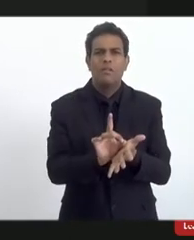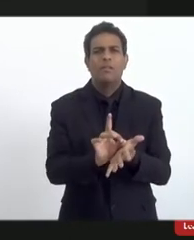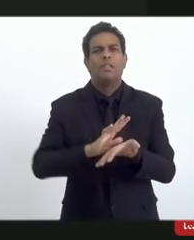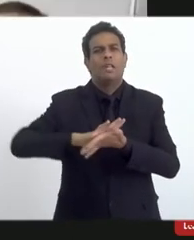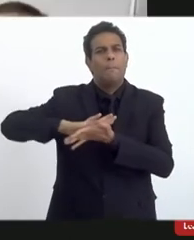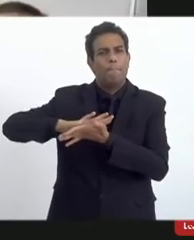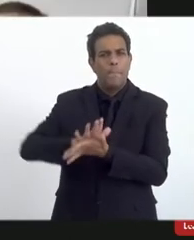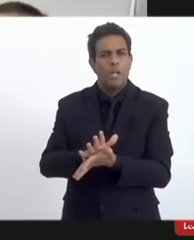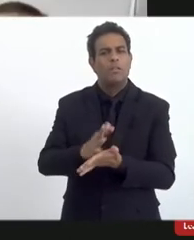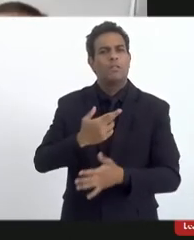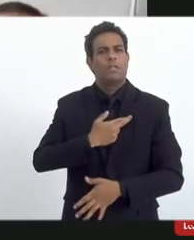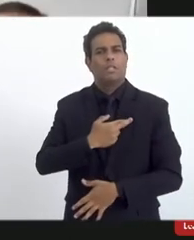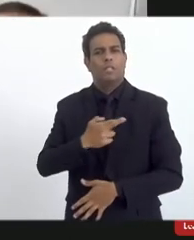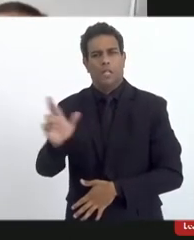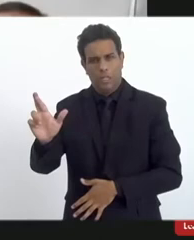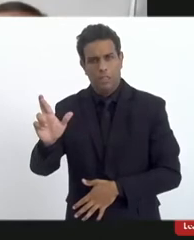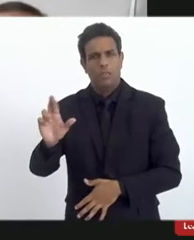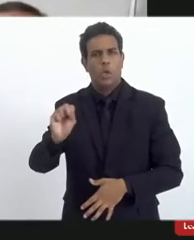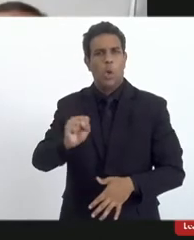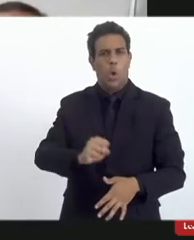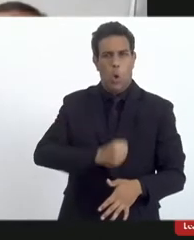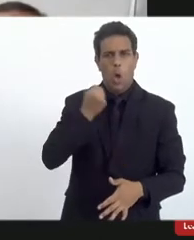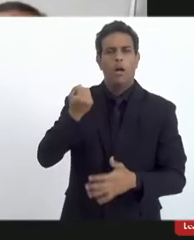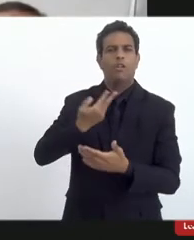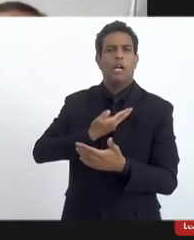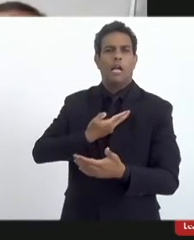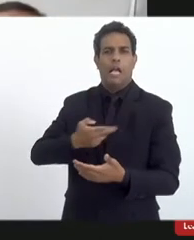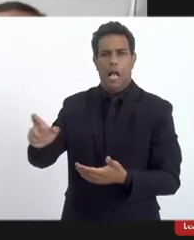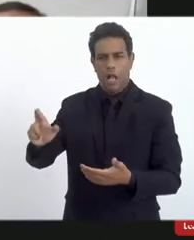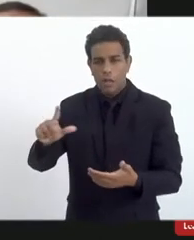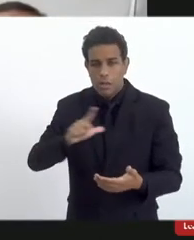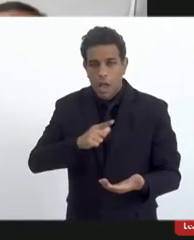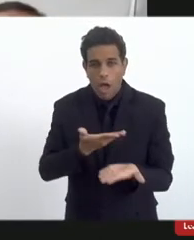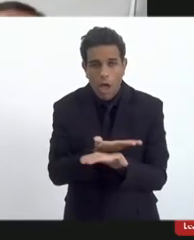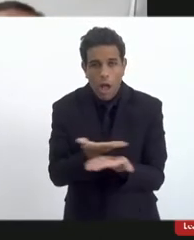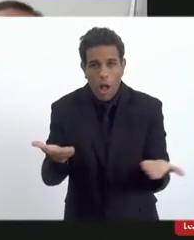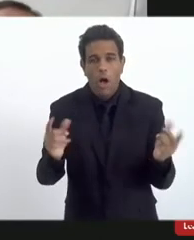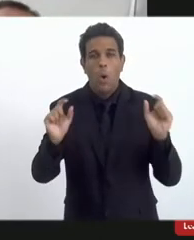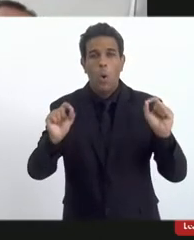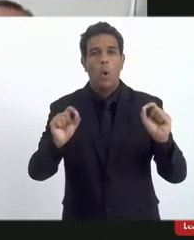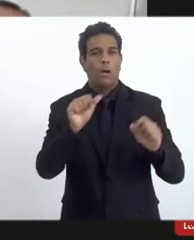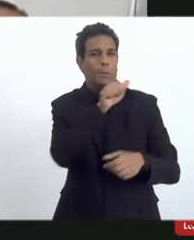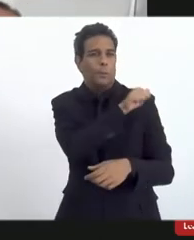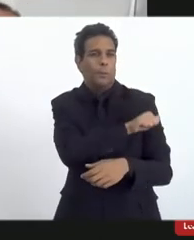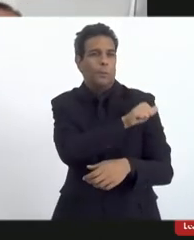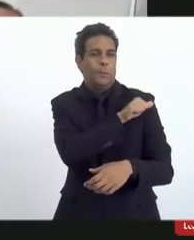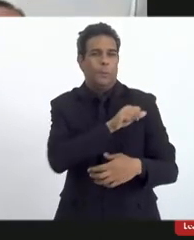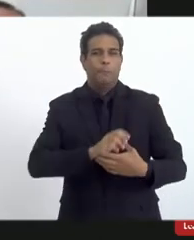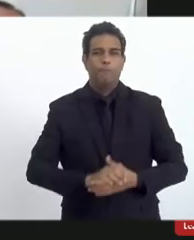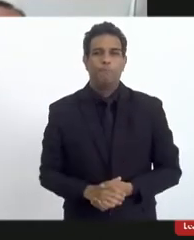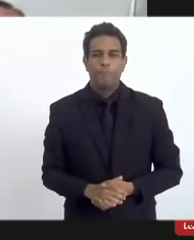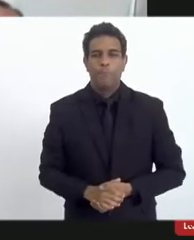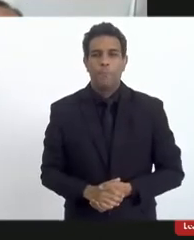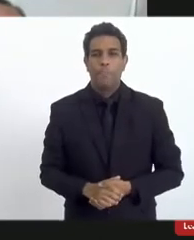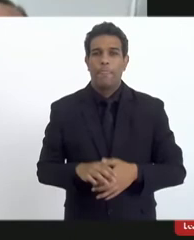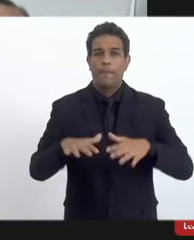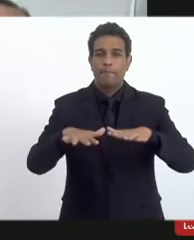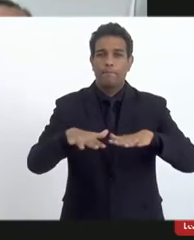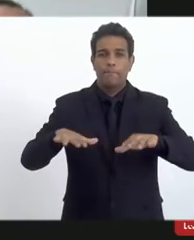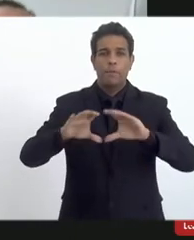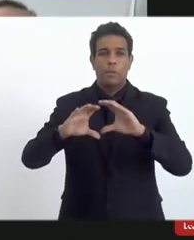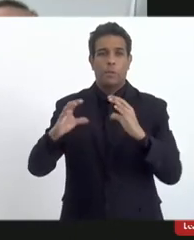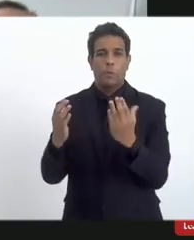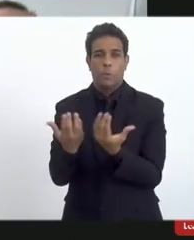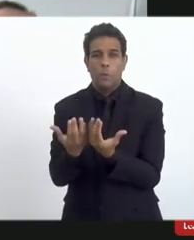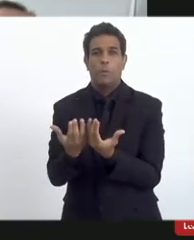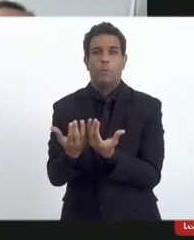preconceito religioso, é ódio religioso. Hoje, nós temos, aqui no Rio de Janeiro, áreas como o Complexo